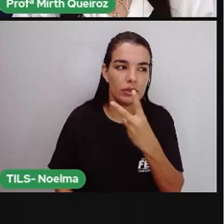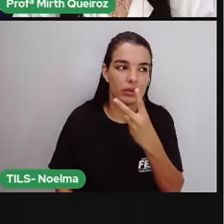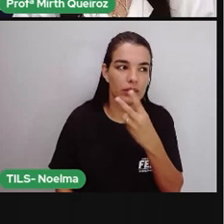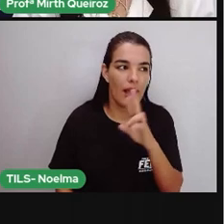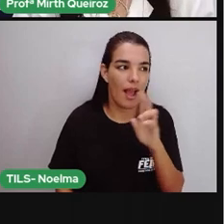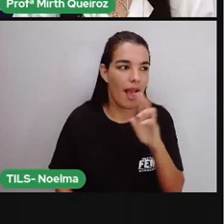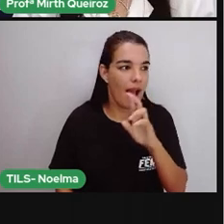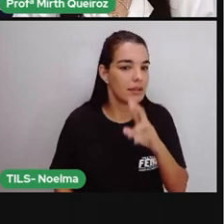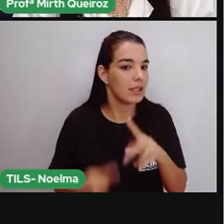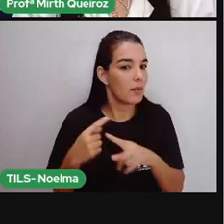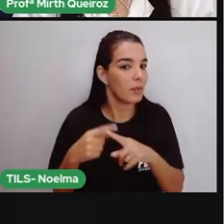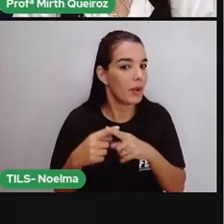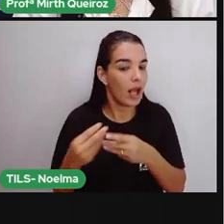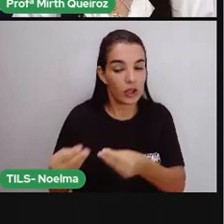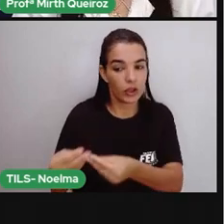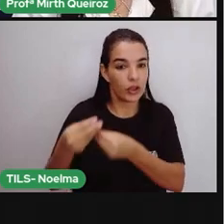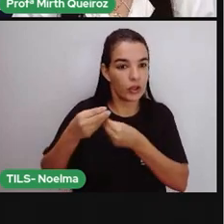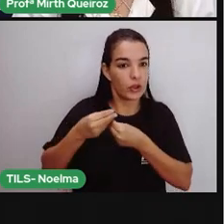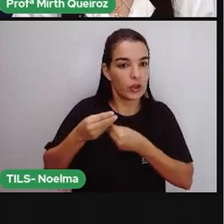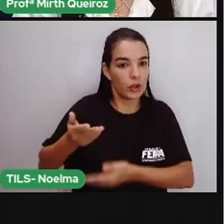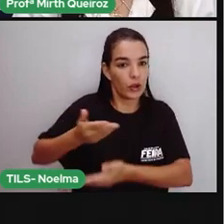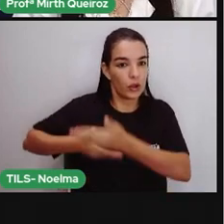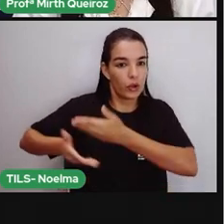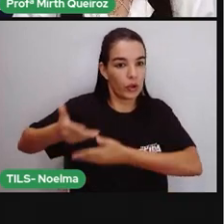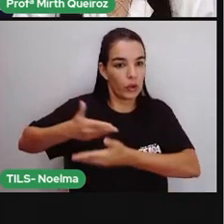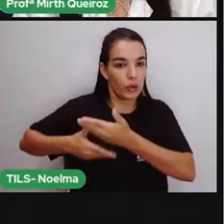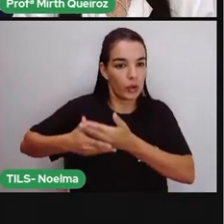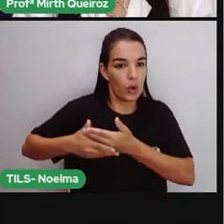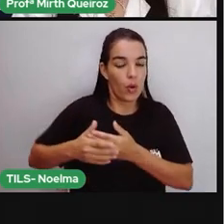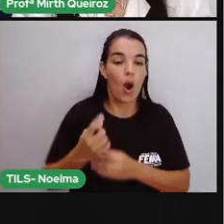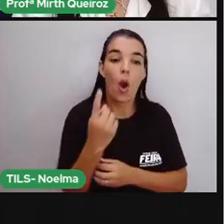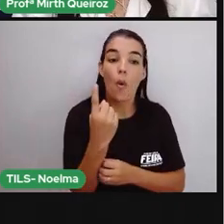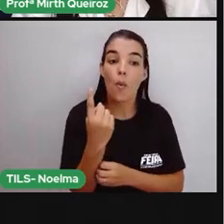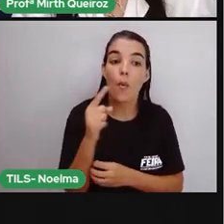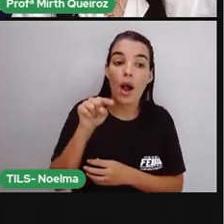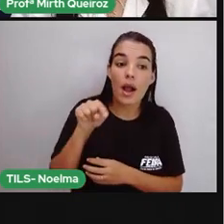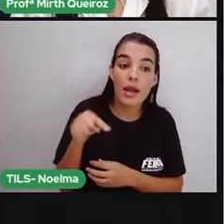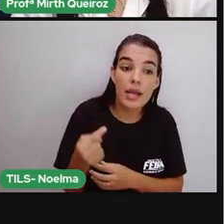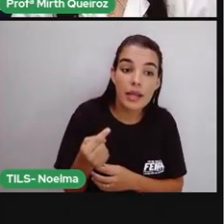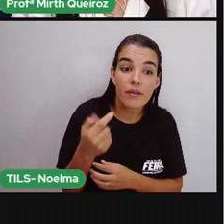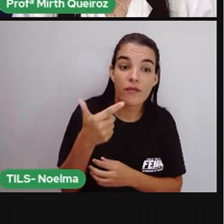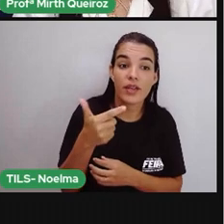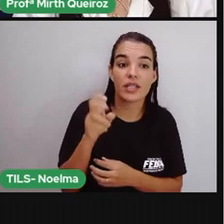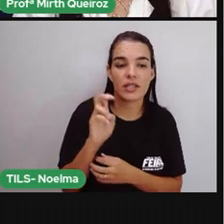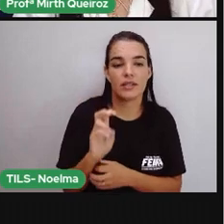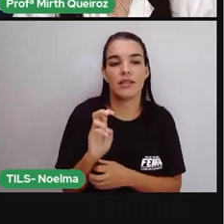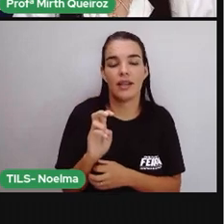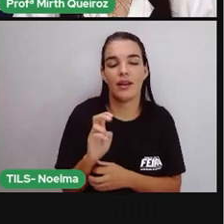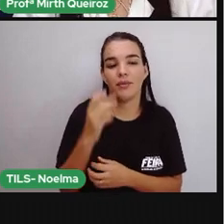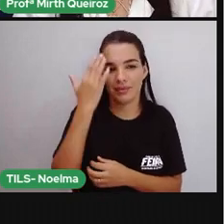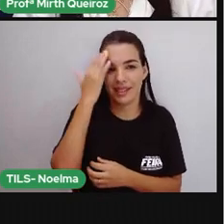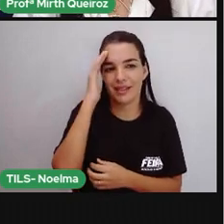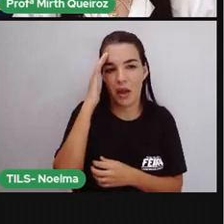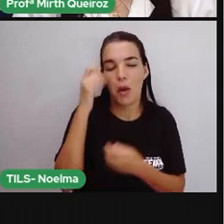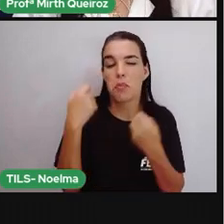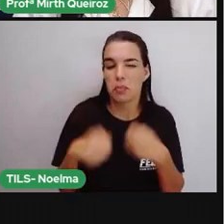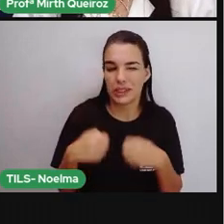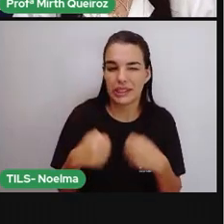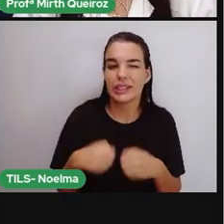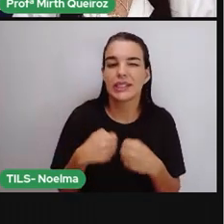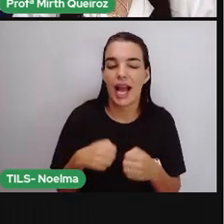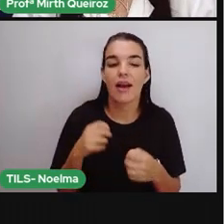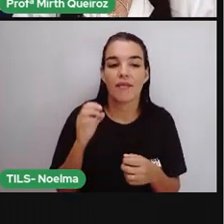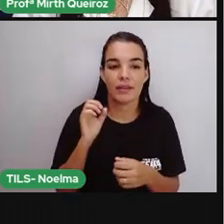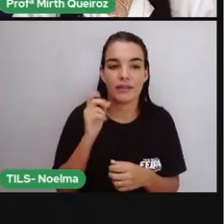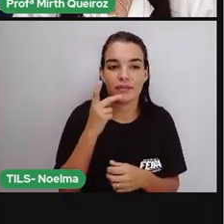Com o troco de 75 centavos, significa que o valor do produto foi 1 real e 25 centavos. Se o produto